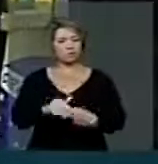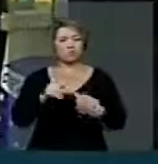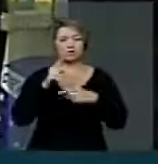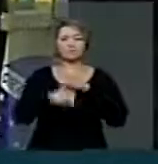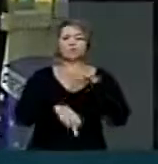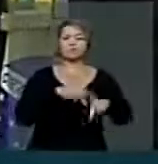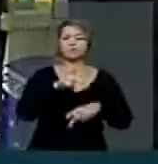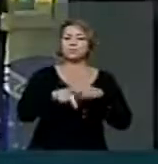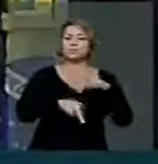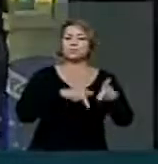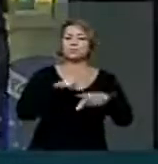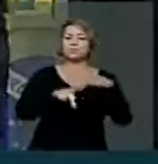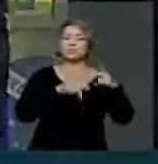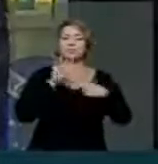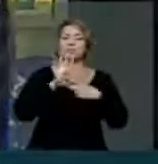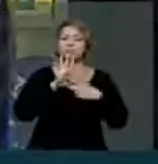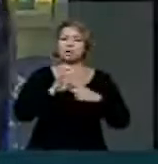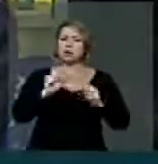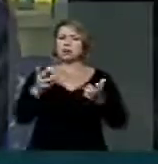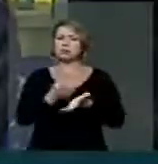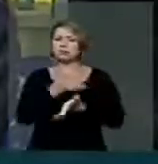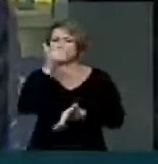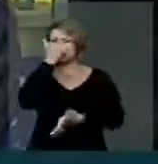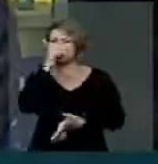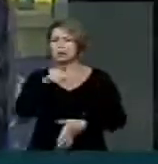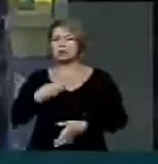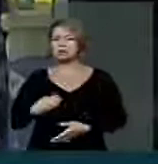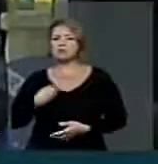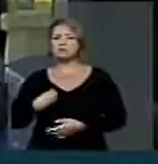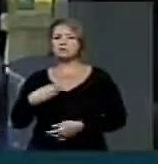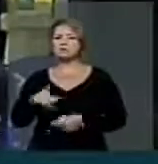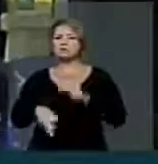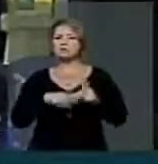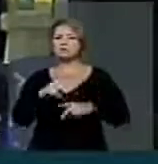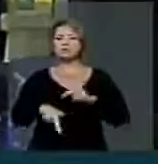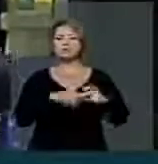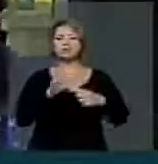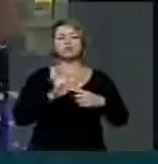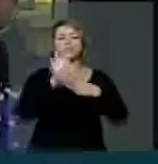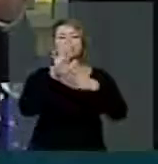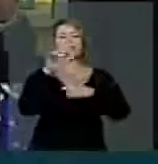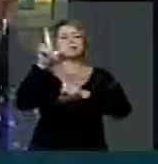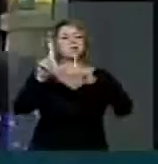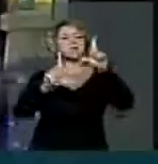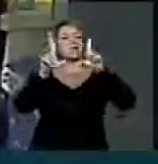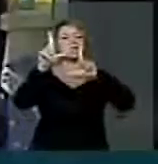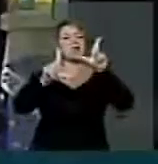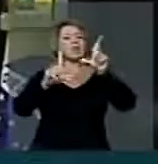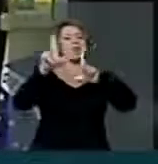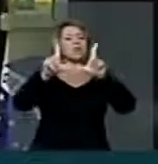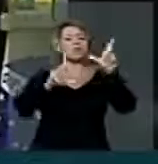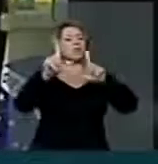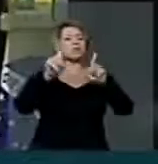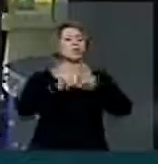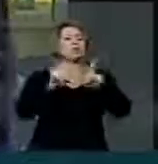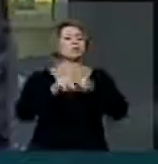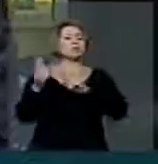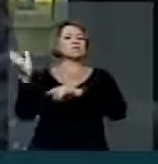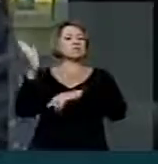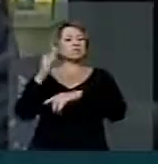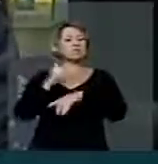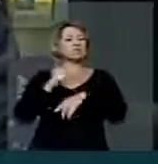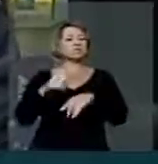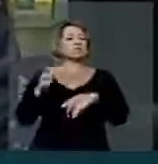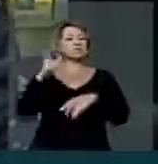população a um risco em nome de uma mídia muito bem feita que trouxe esse